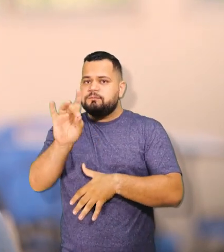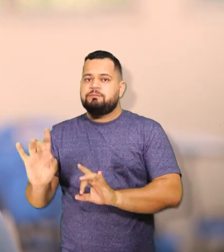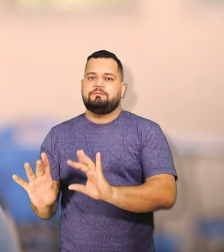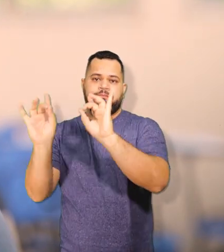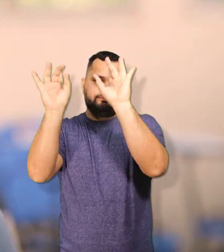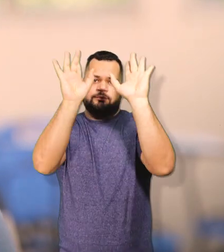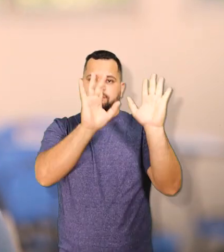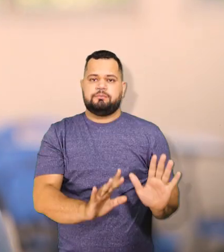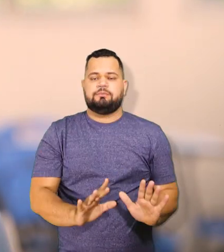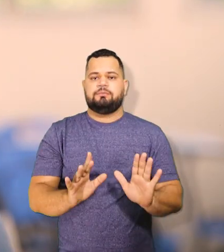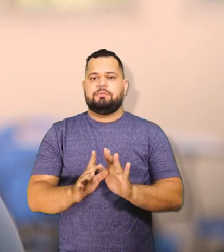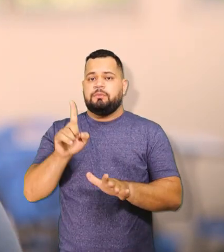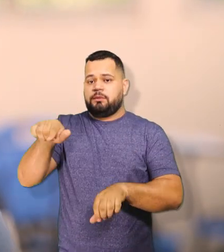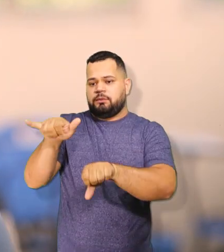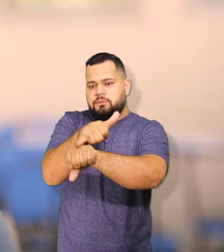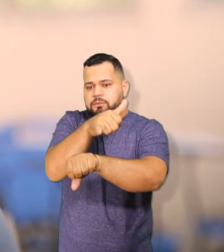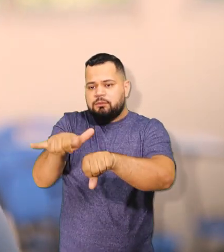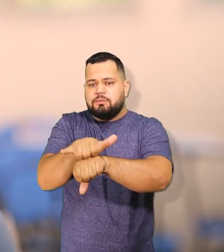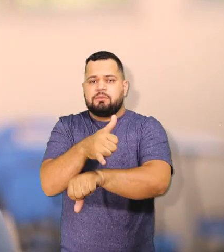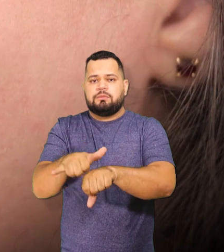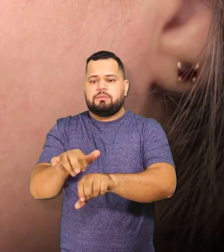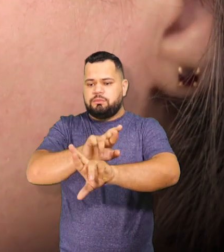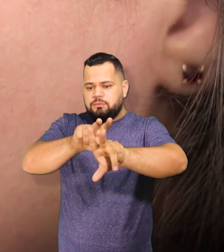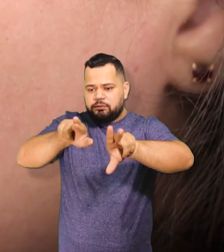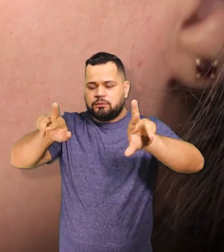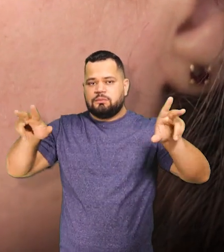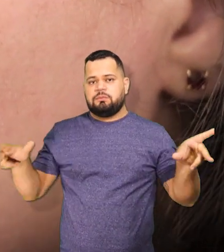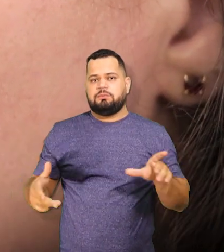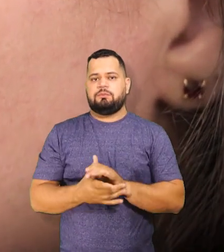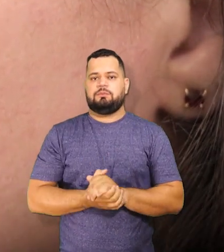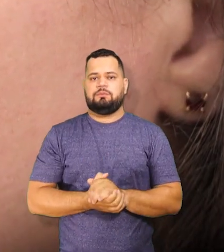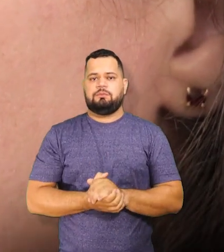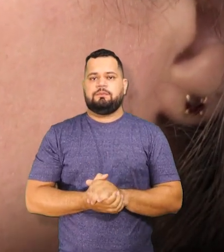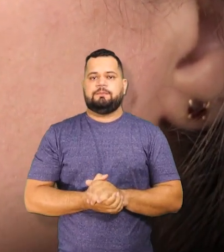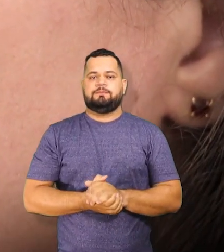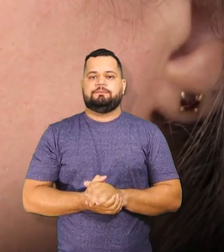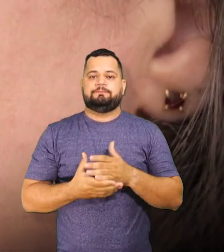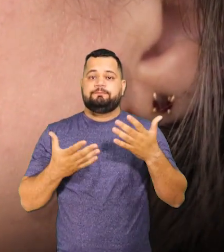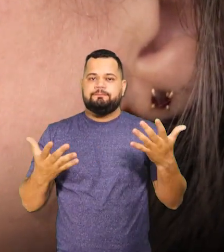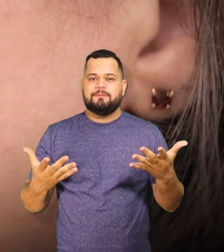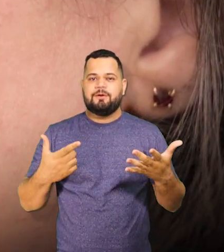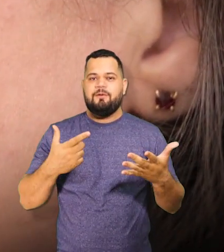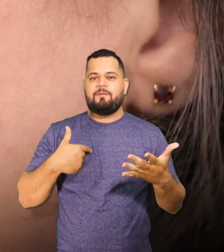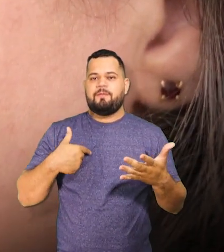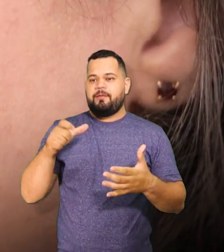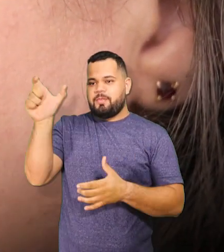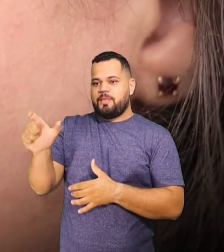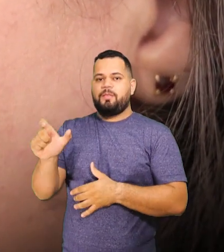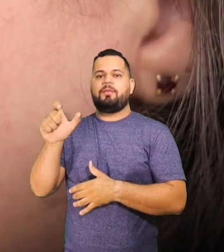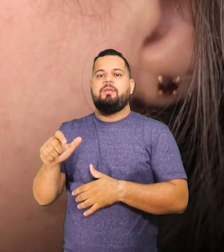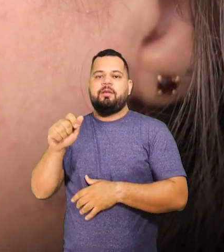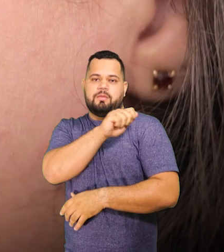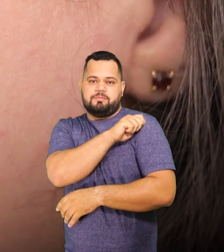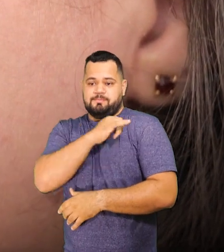cada um tem uma estratégia de trabalho diferenciada. E uma das frases que a Stephanie me